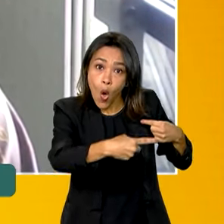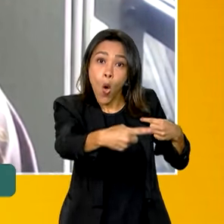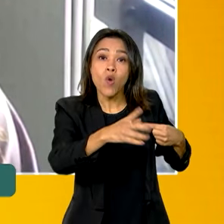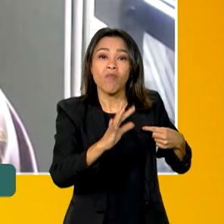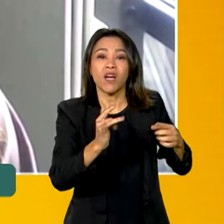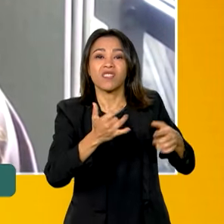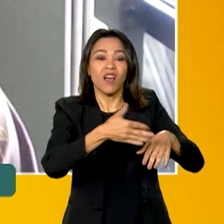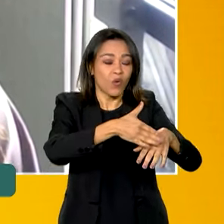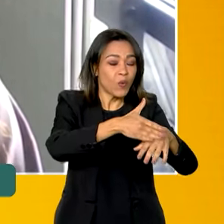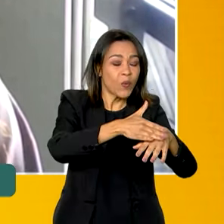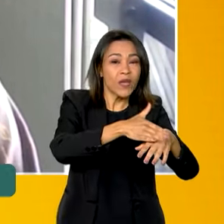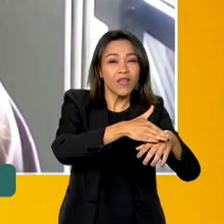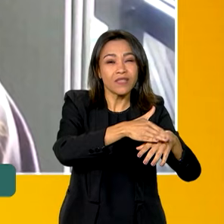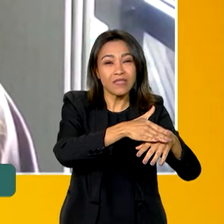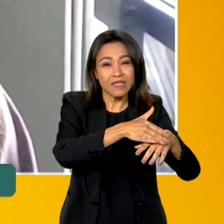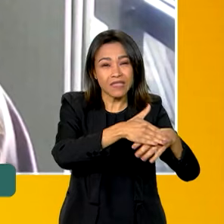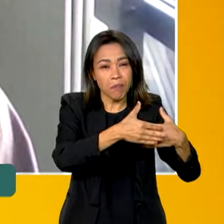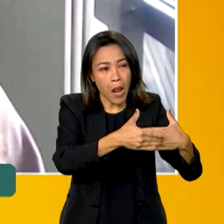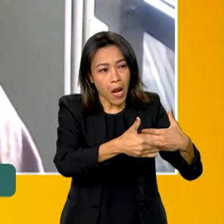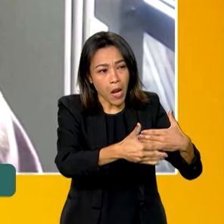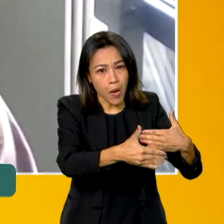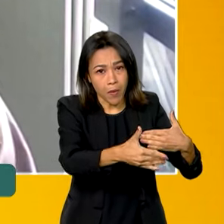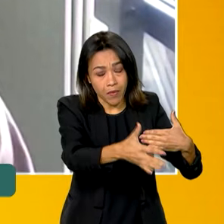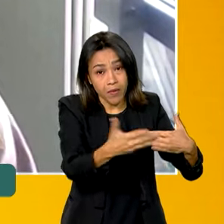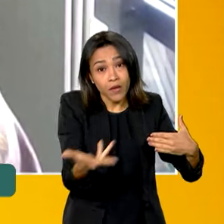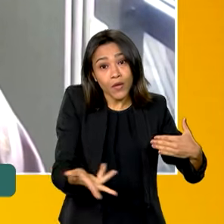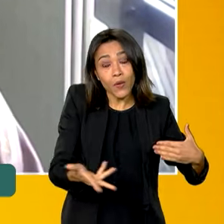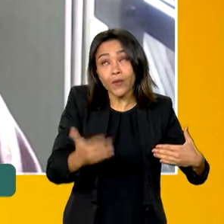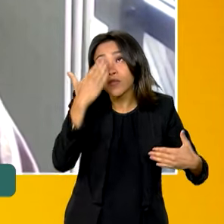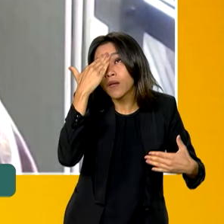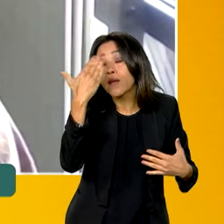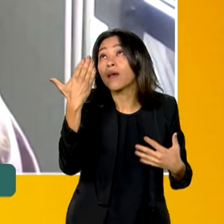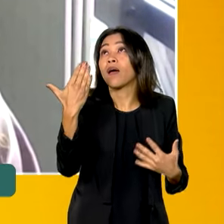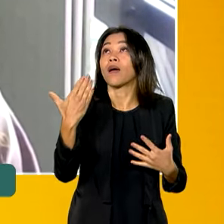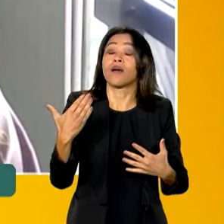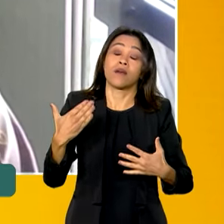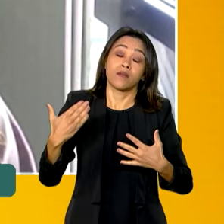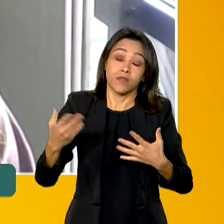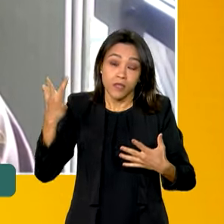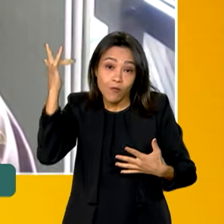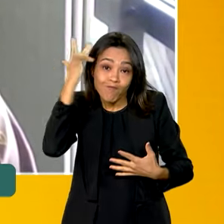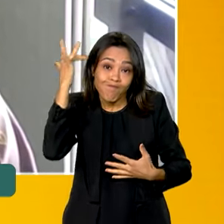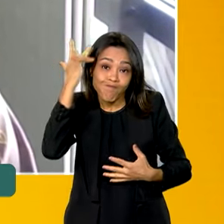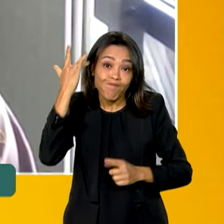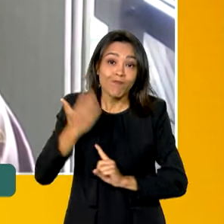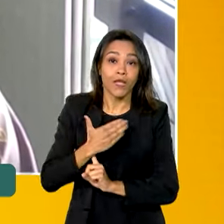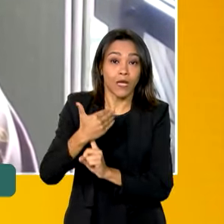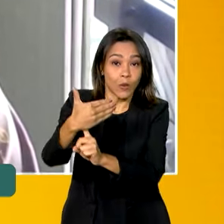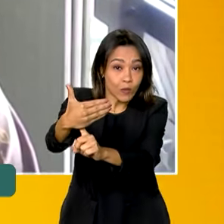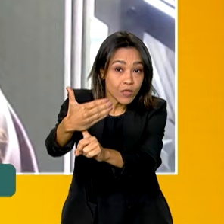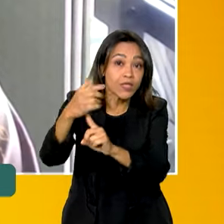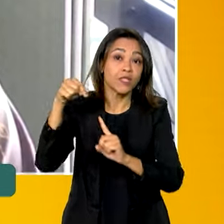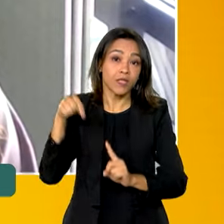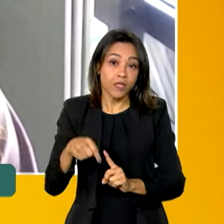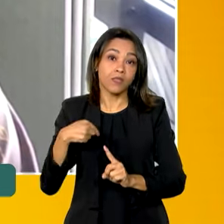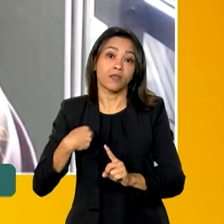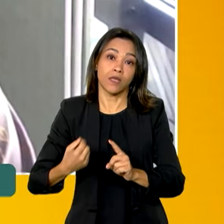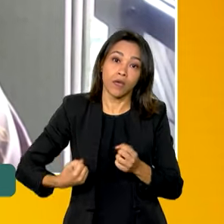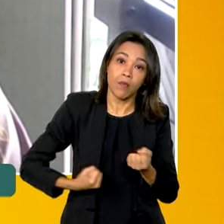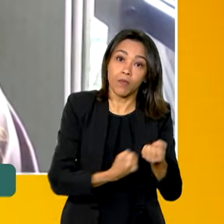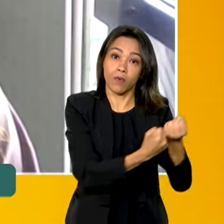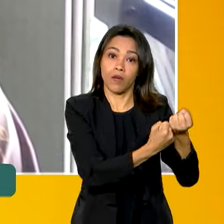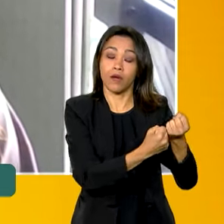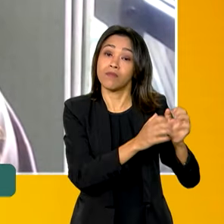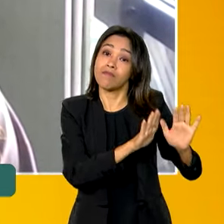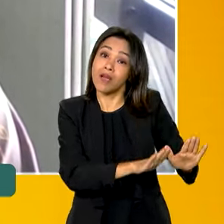doenças crônicas, que hoje, graças ao avanço da tecnologia médica, são não letais, mas